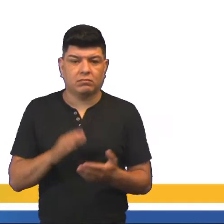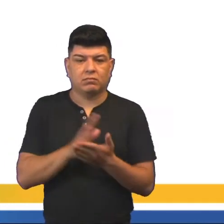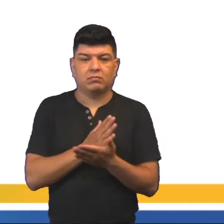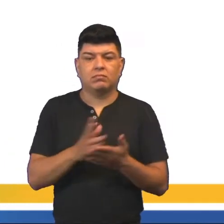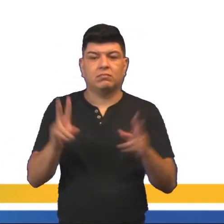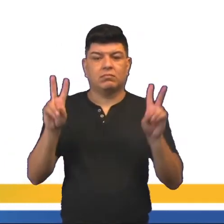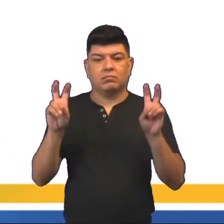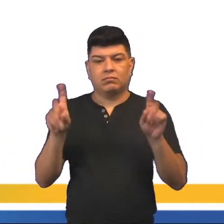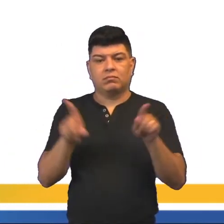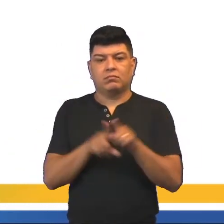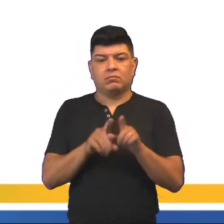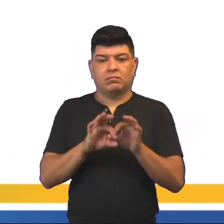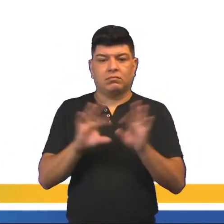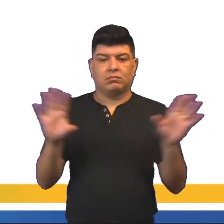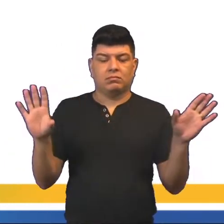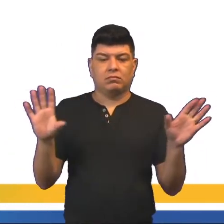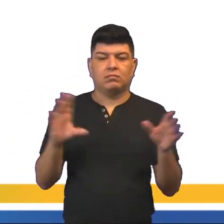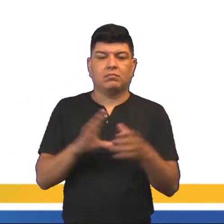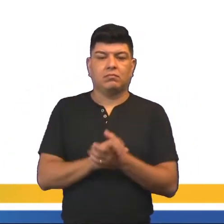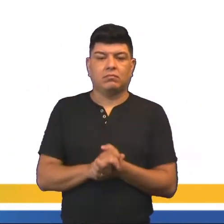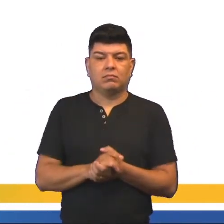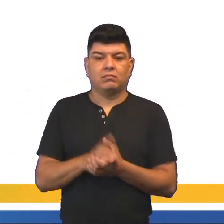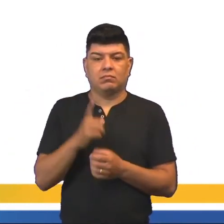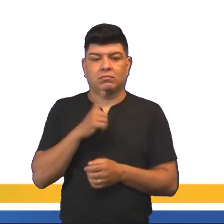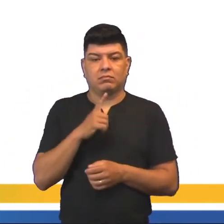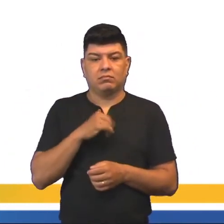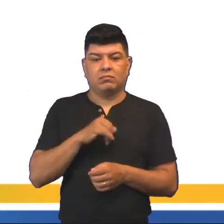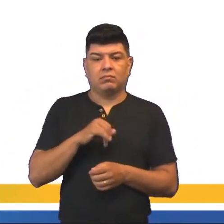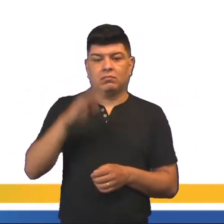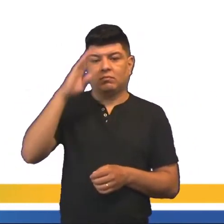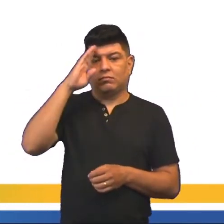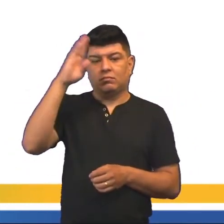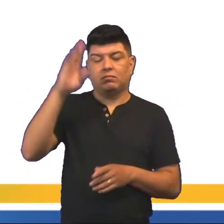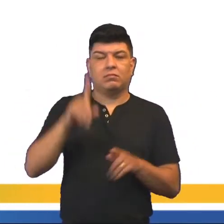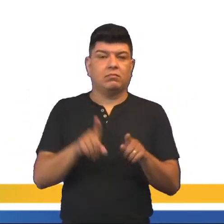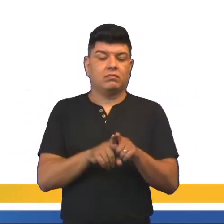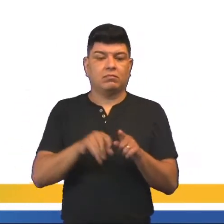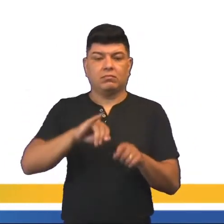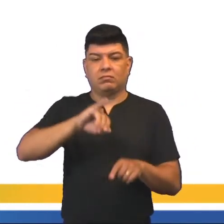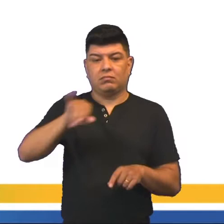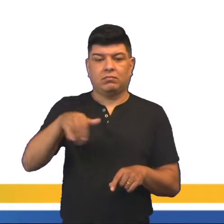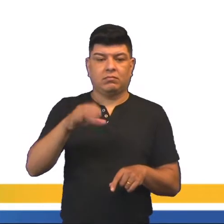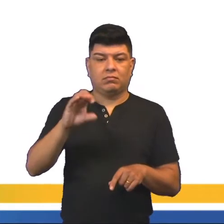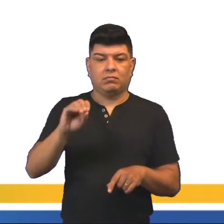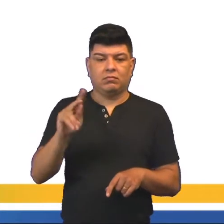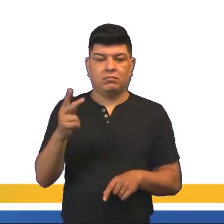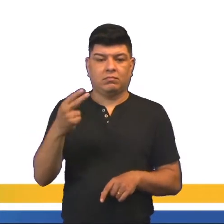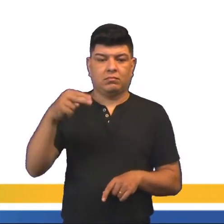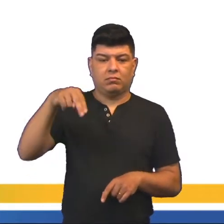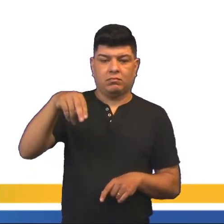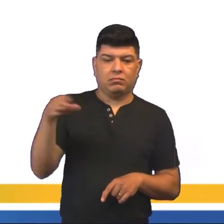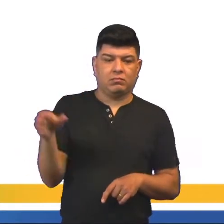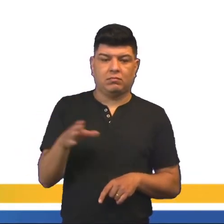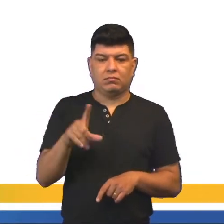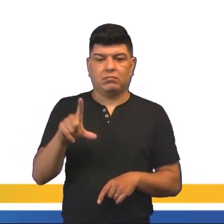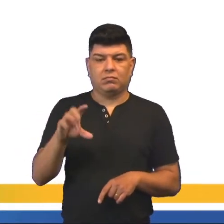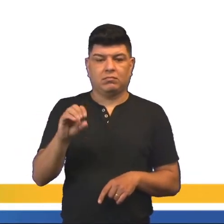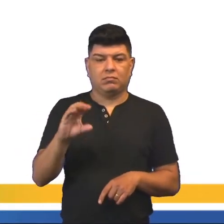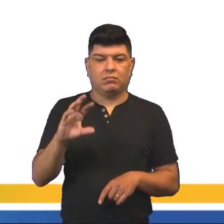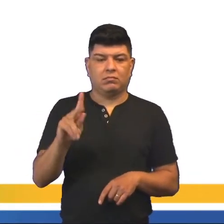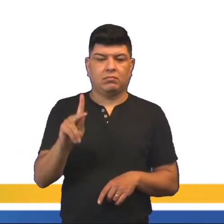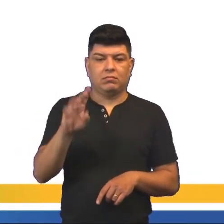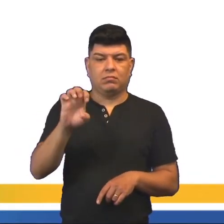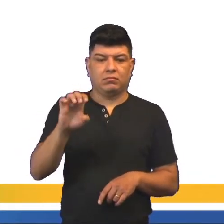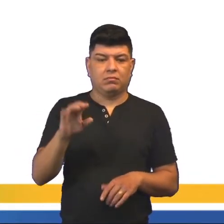Alguns teóricos do liberalismo clássico. gente tem aí, talvez, o principal teórico, John Locke, 1632 a 1704,